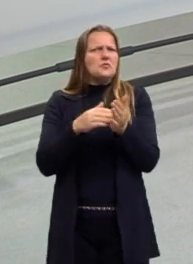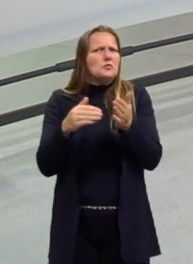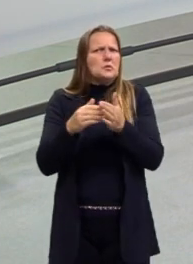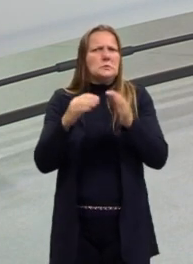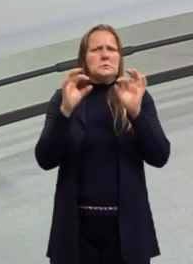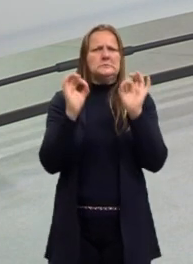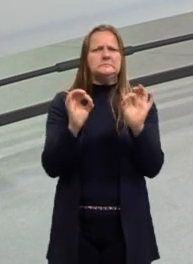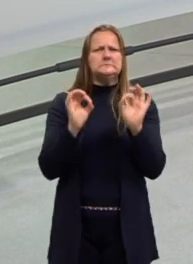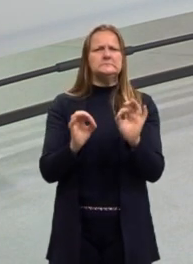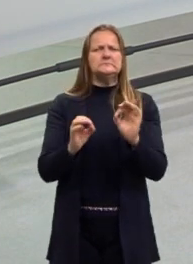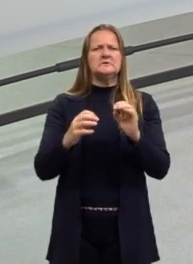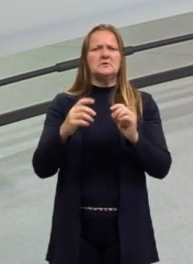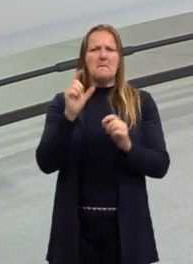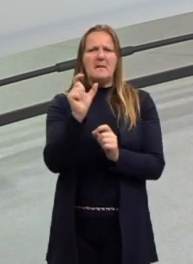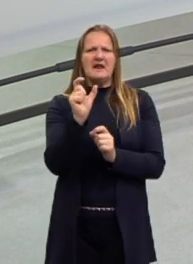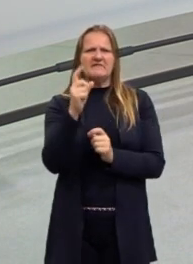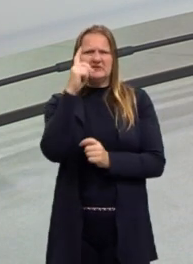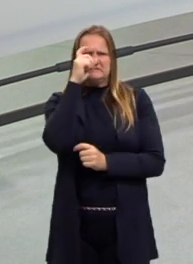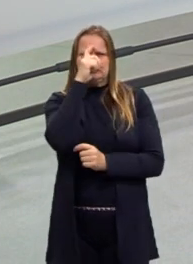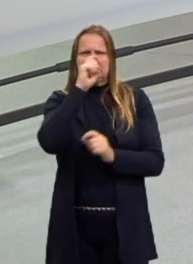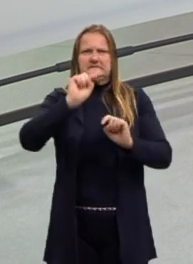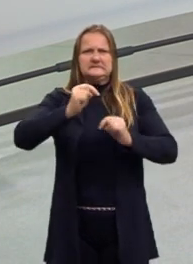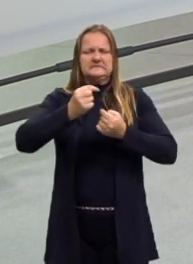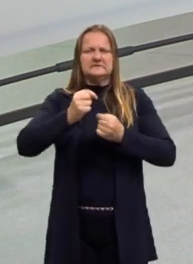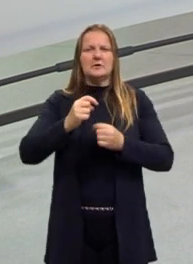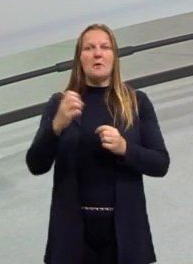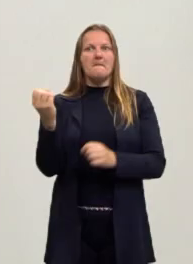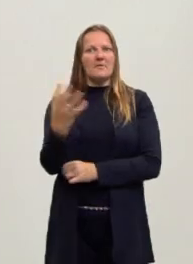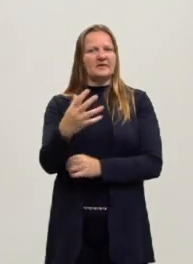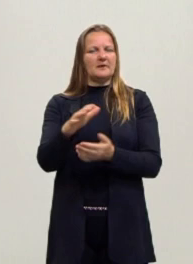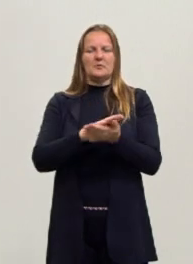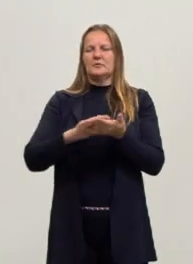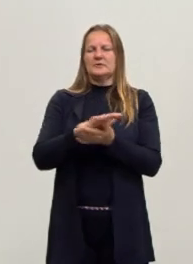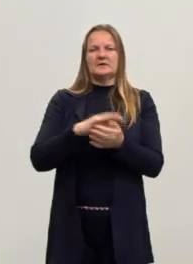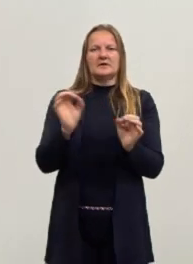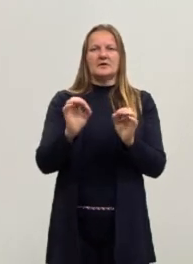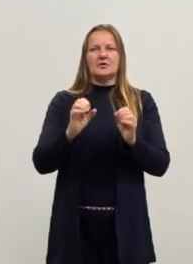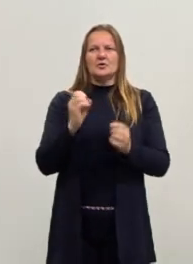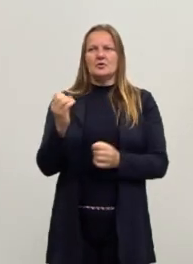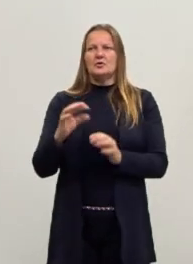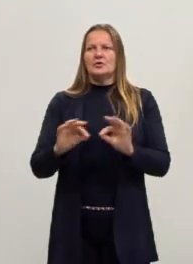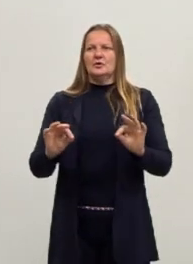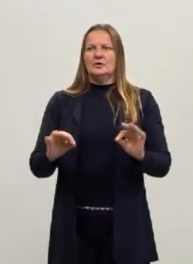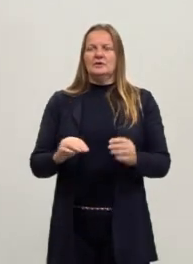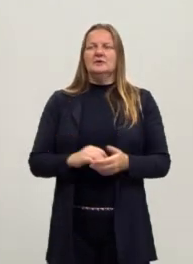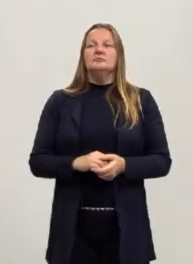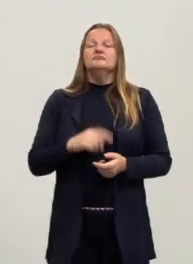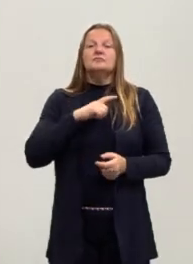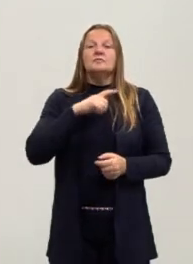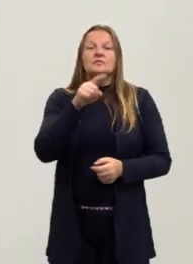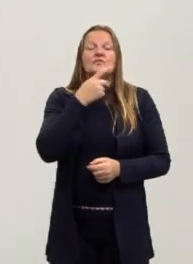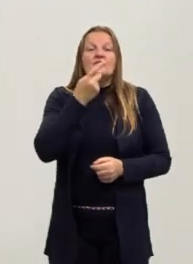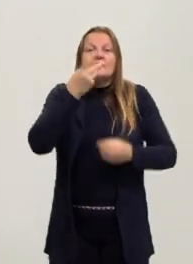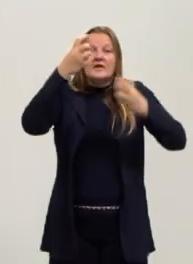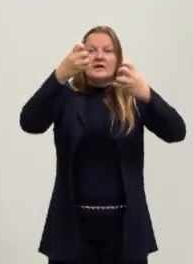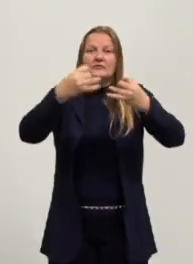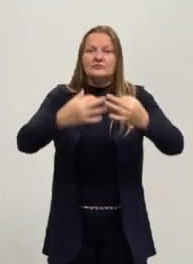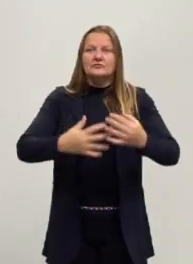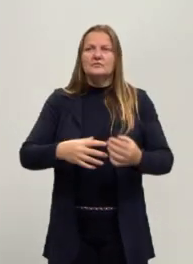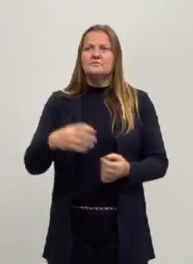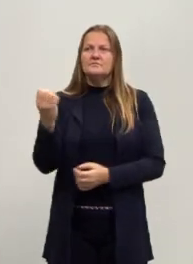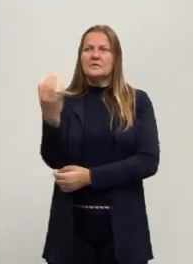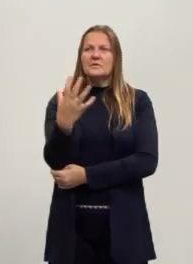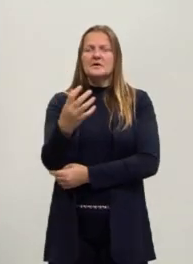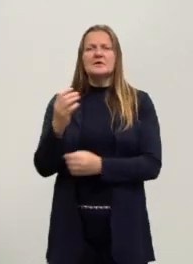eles gostam das palavras mais difíceis? Os modernistas, ao contrário. Os modernistas, então, acabam... É exatamente isso que você falou. Os modernistas